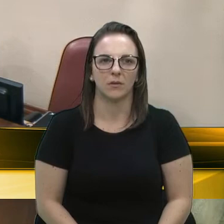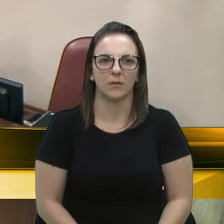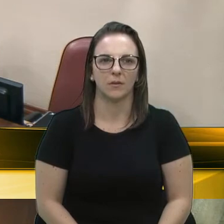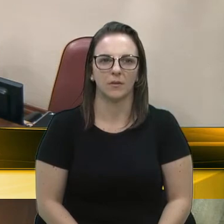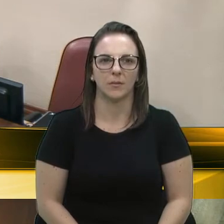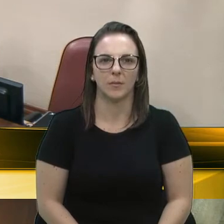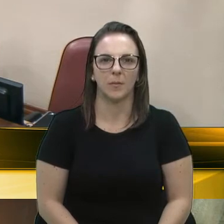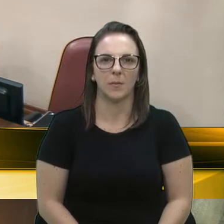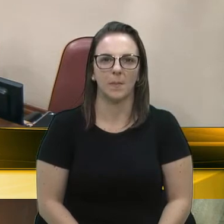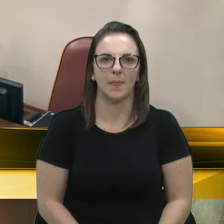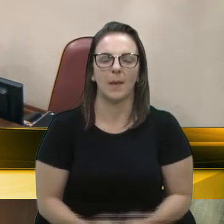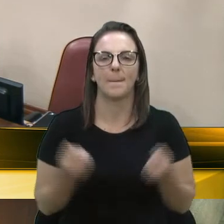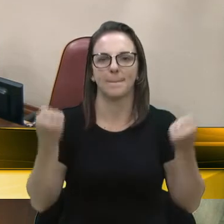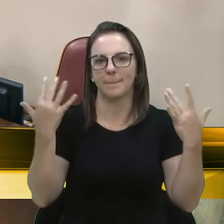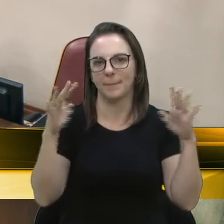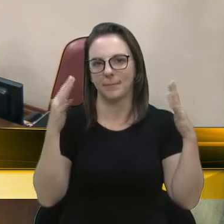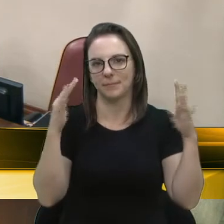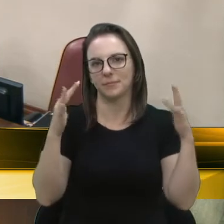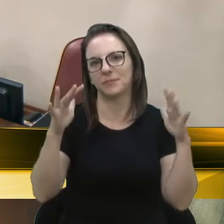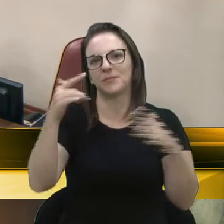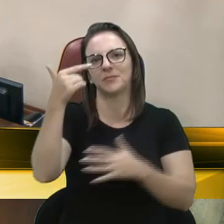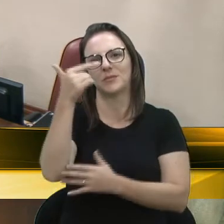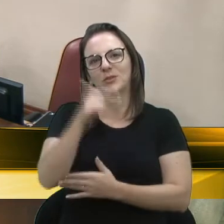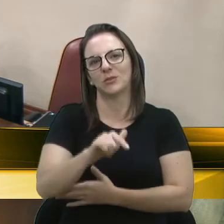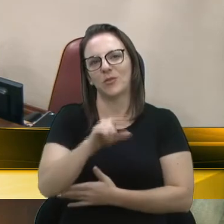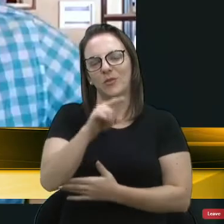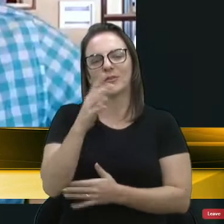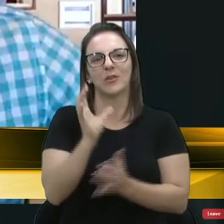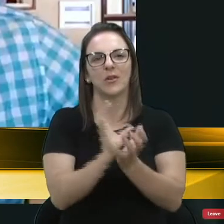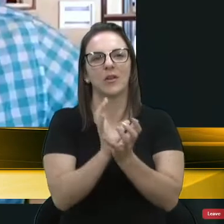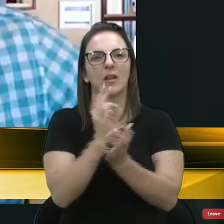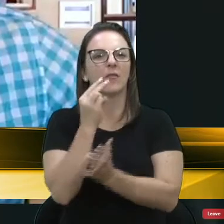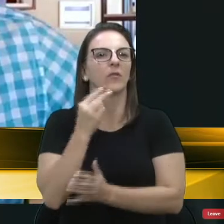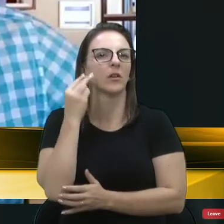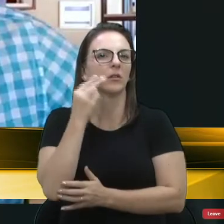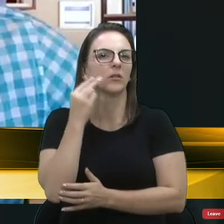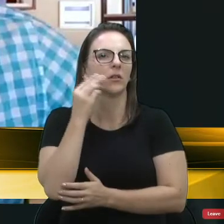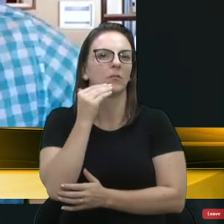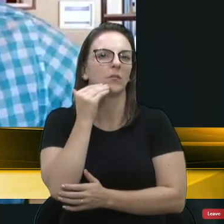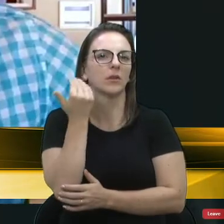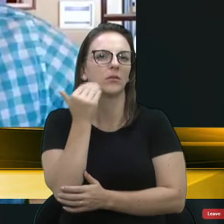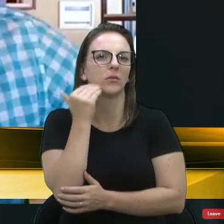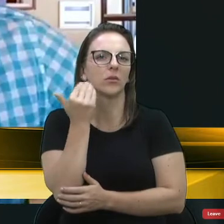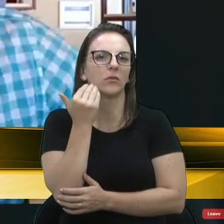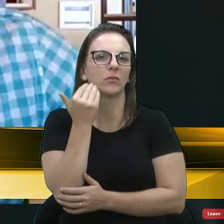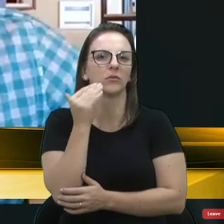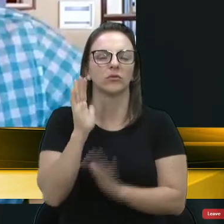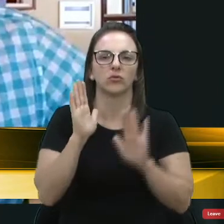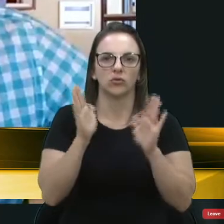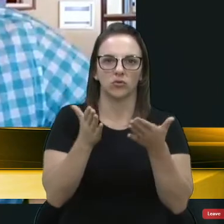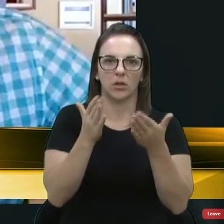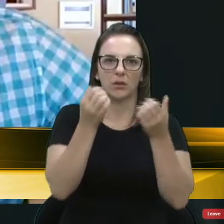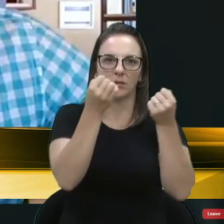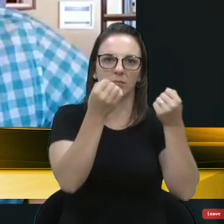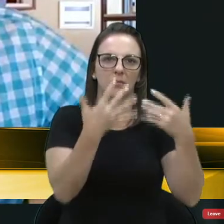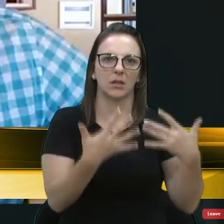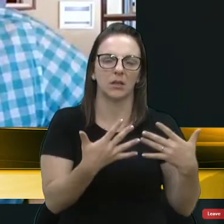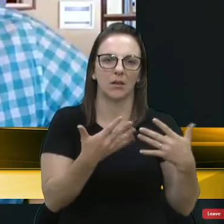Para abenizar mais uma vez a nossa colega vereadora Marisol, eu já disse na oportunidade